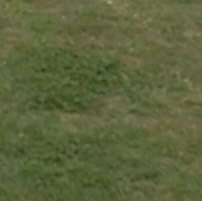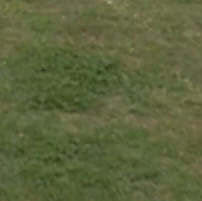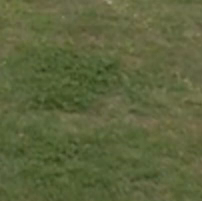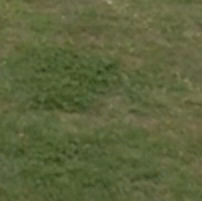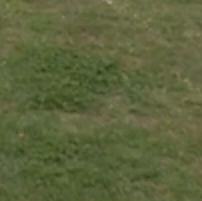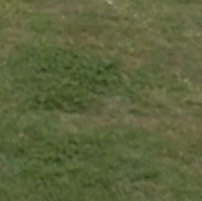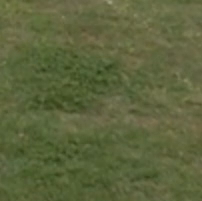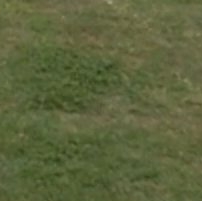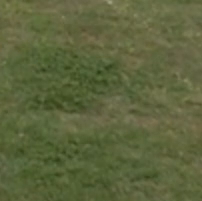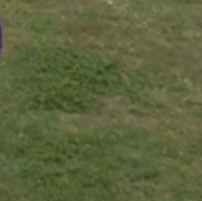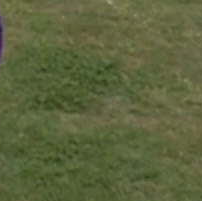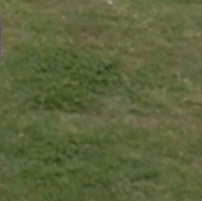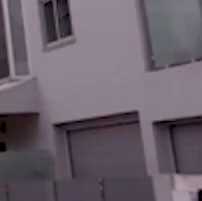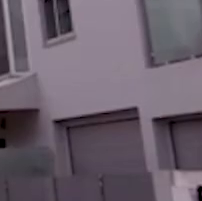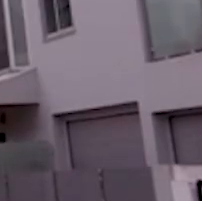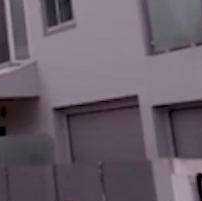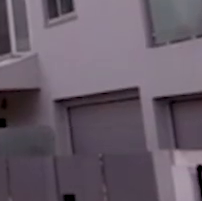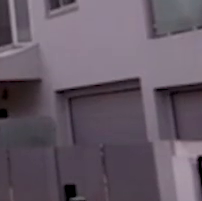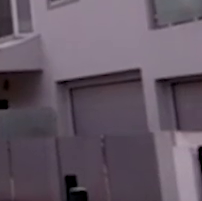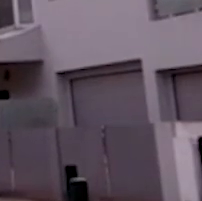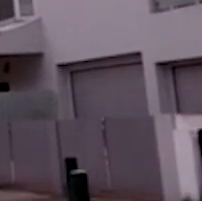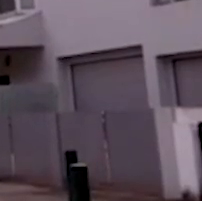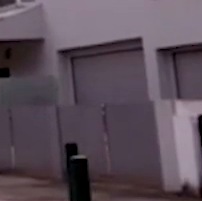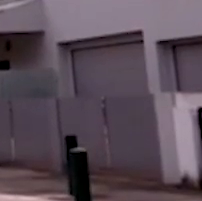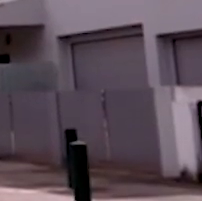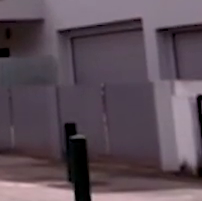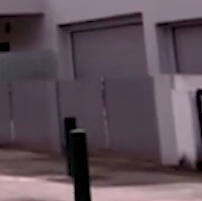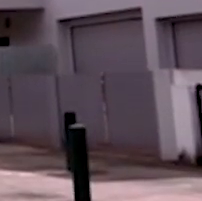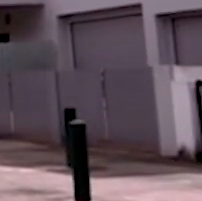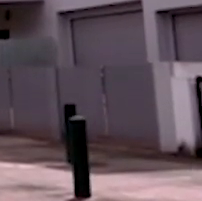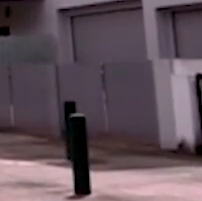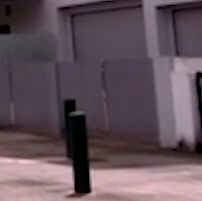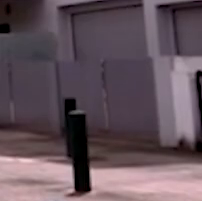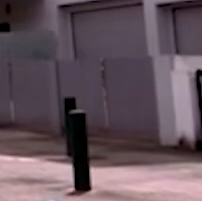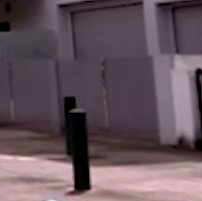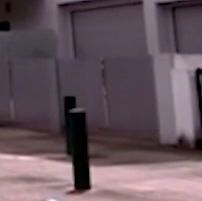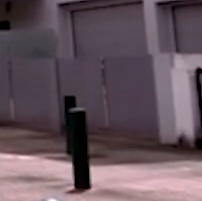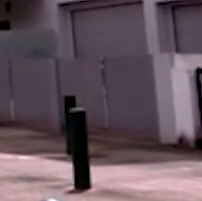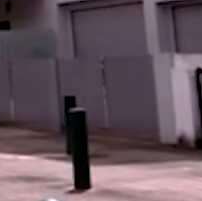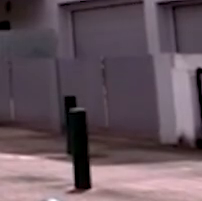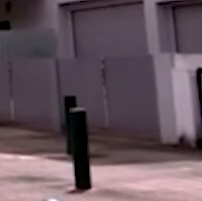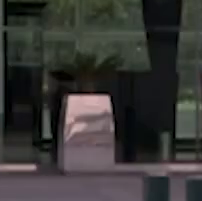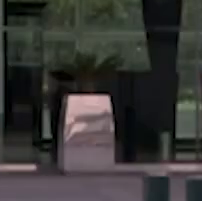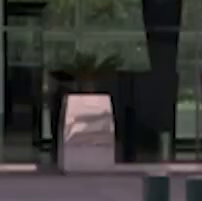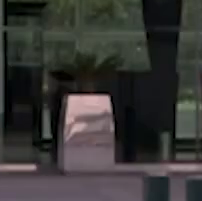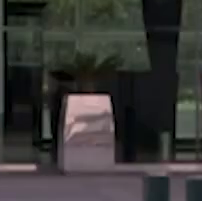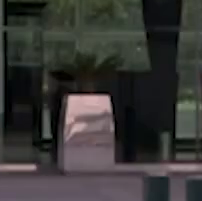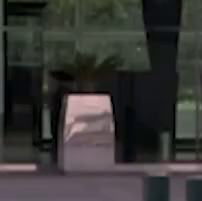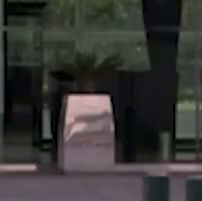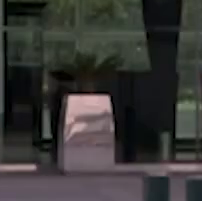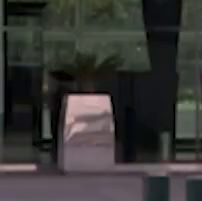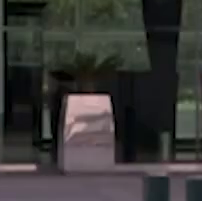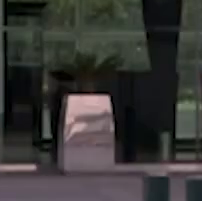exatamente porque são três batizados juntos Os hotéis também estão a verificar um aumento da procura não só para casamentos